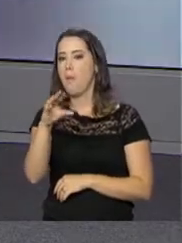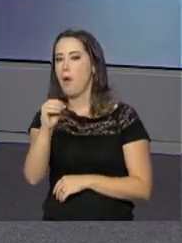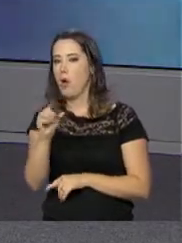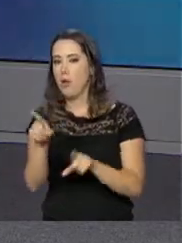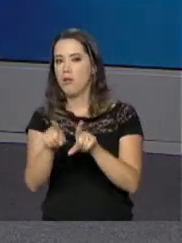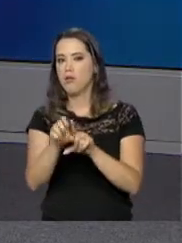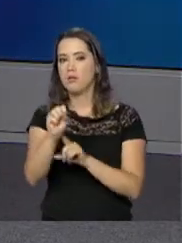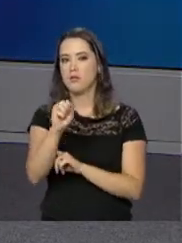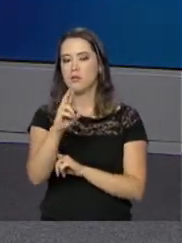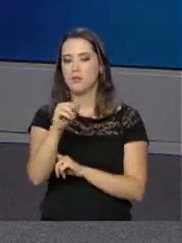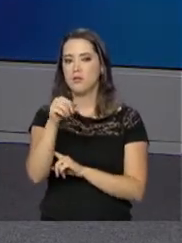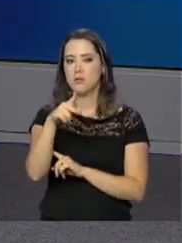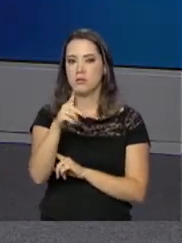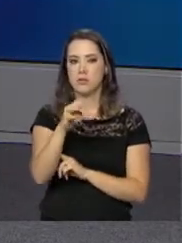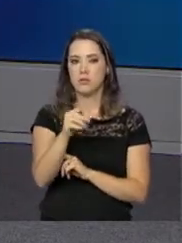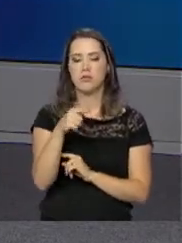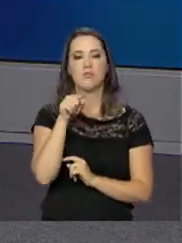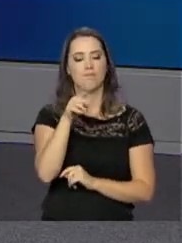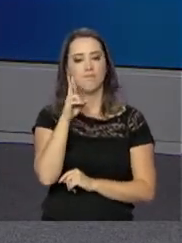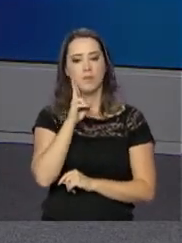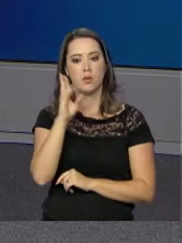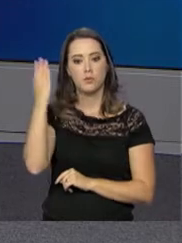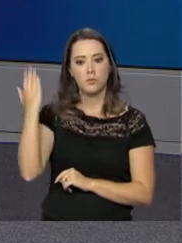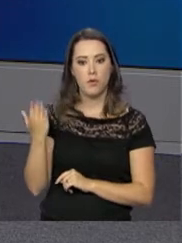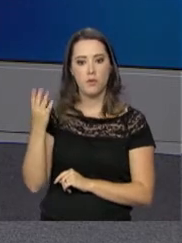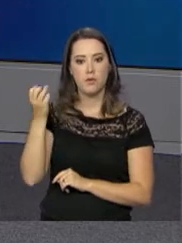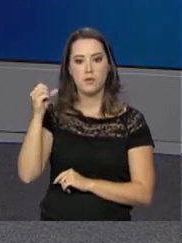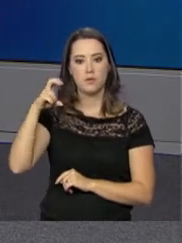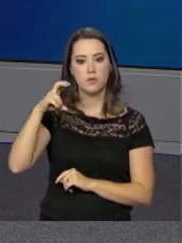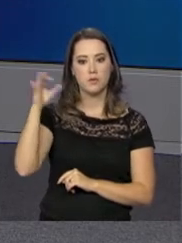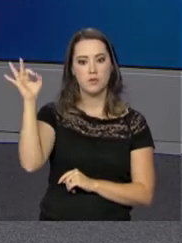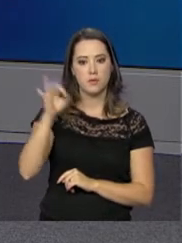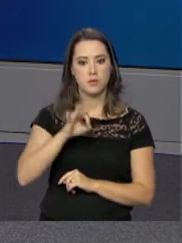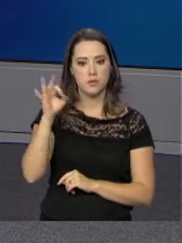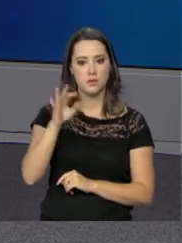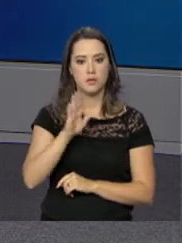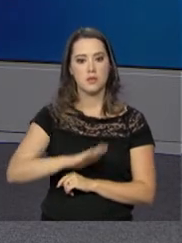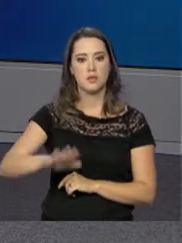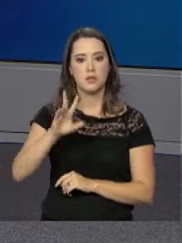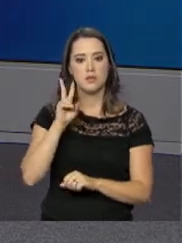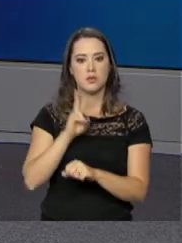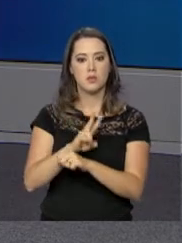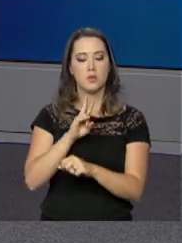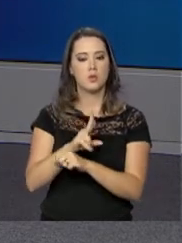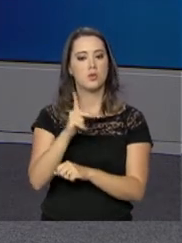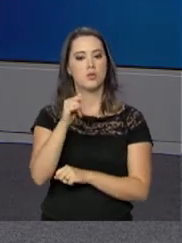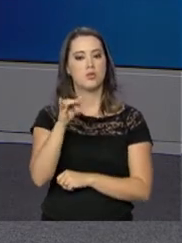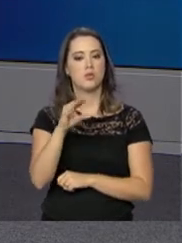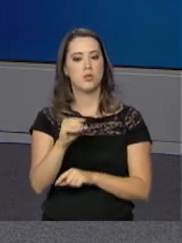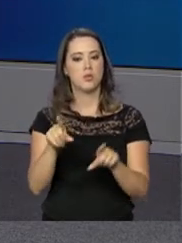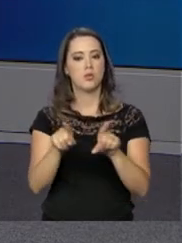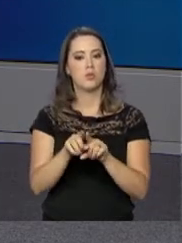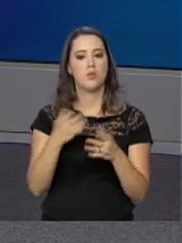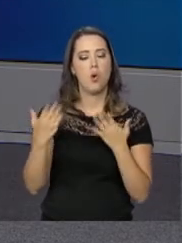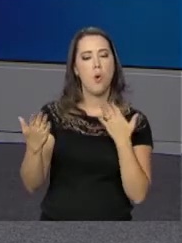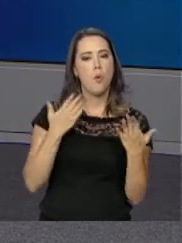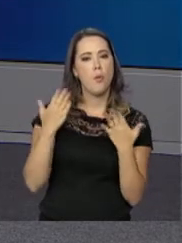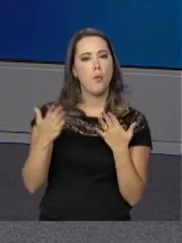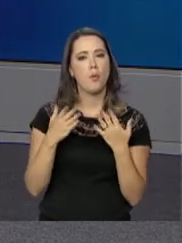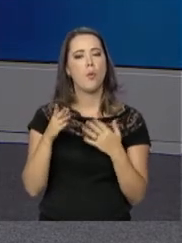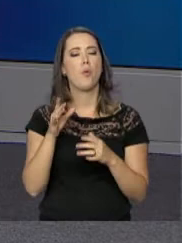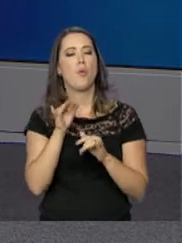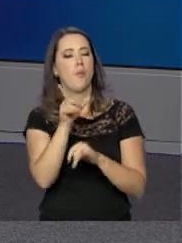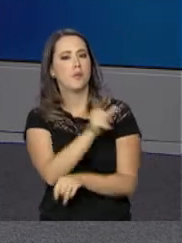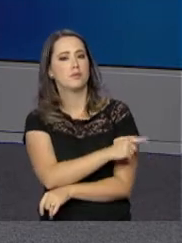aqui na tela. 95% das crianças estão protegidas contra a poliomielite e o sarampo. O balanço da campanha